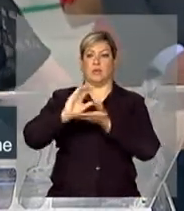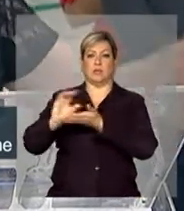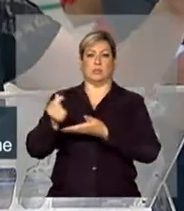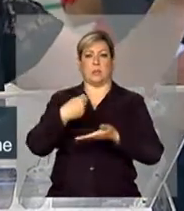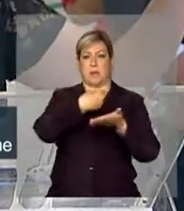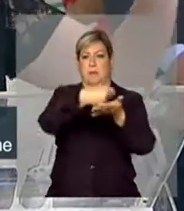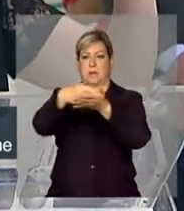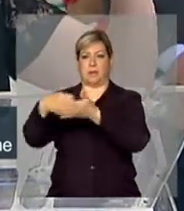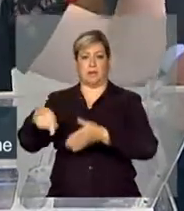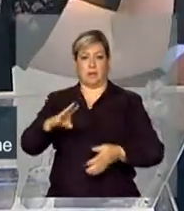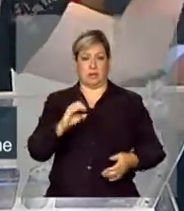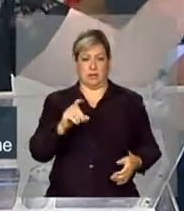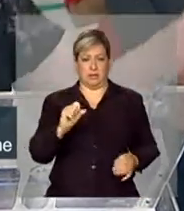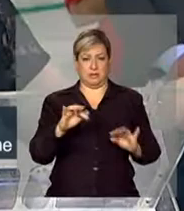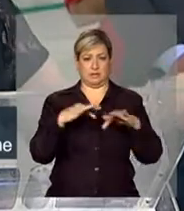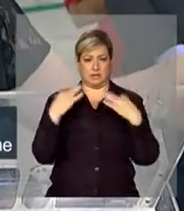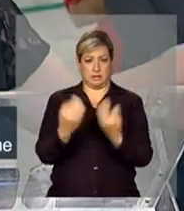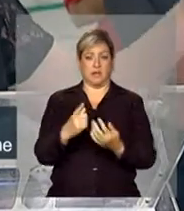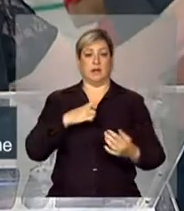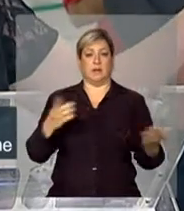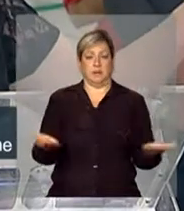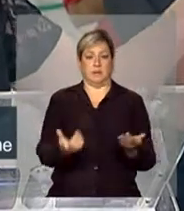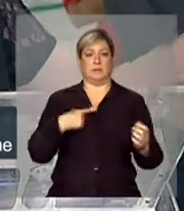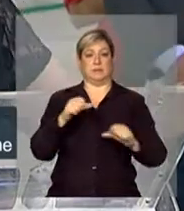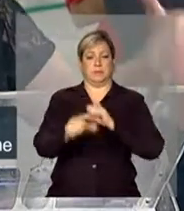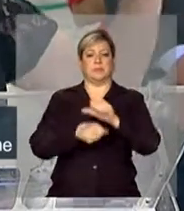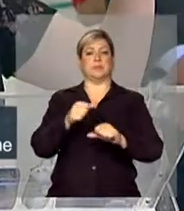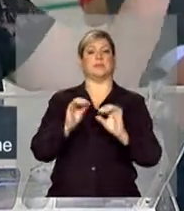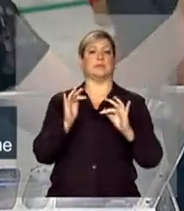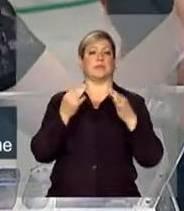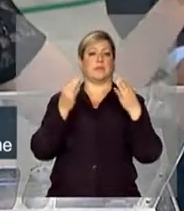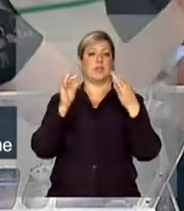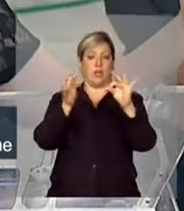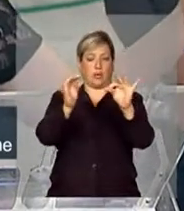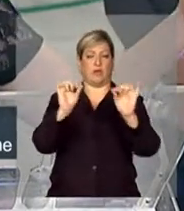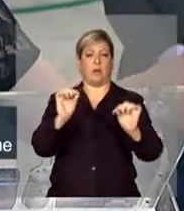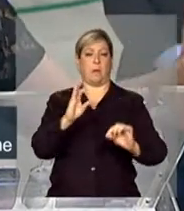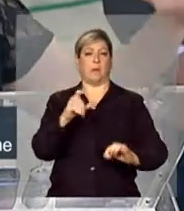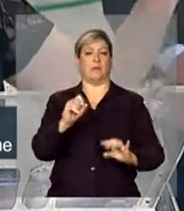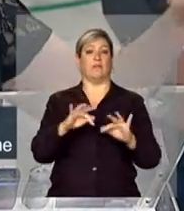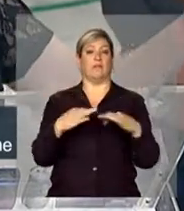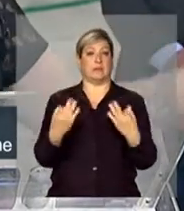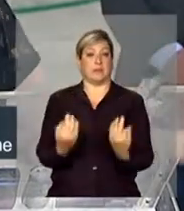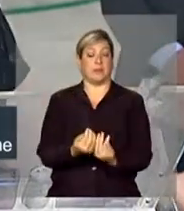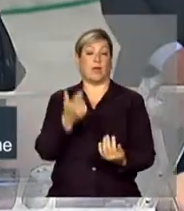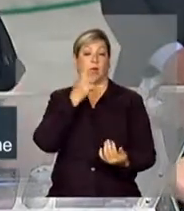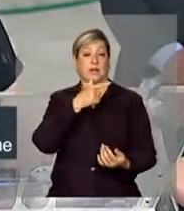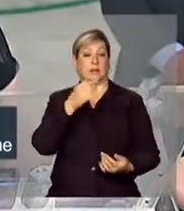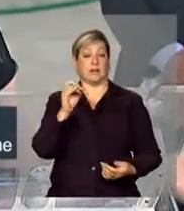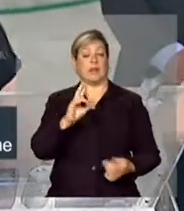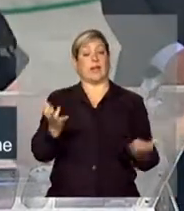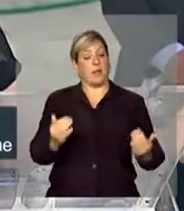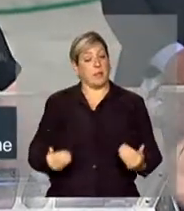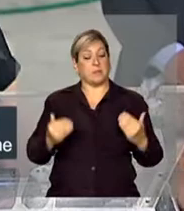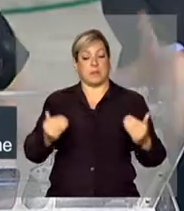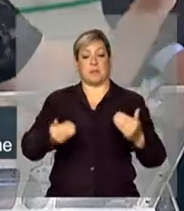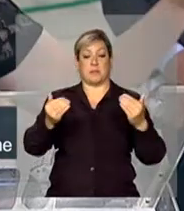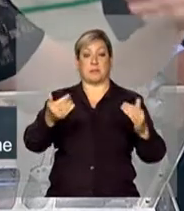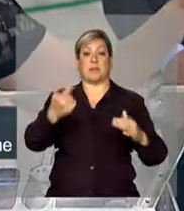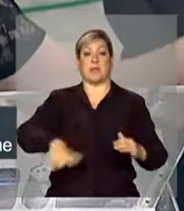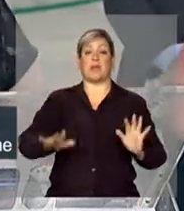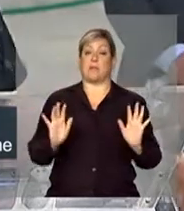Família. Hoje, mudamos a tecnologia do Bolsa Família para que eles cheguem em 70 reais e queremos continuar avançando. Agora,